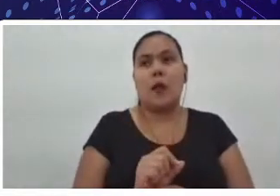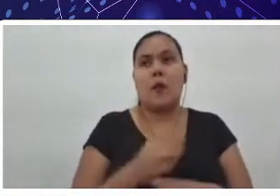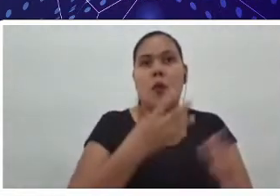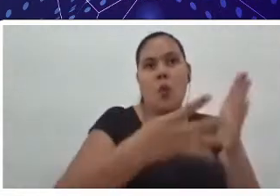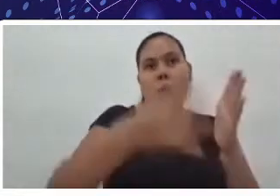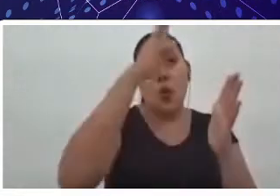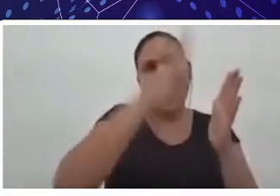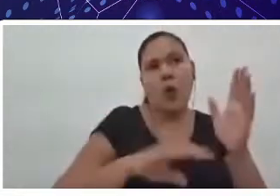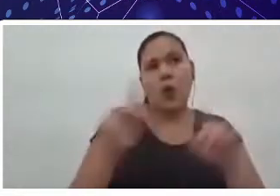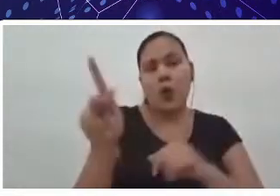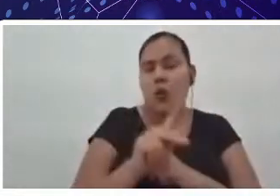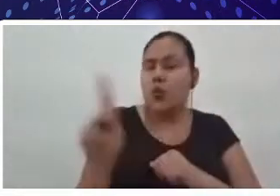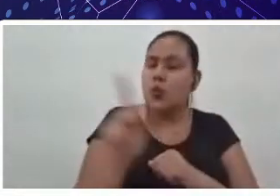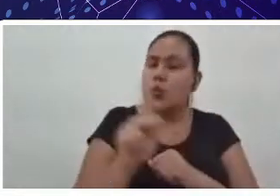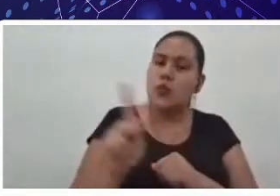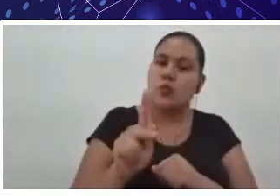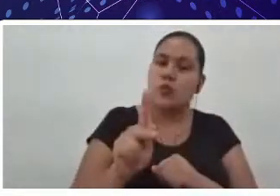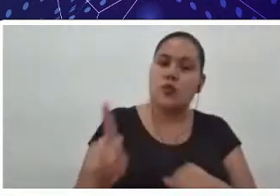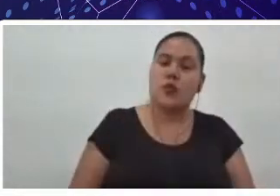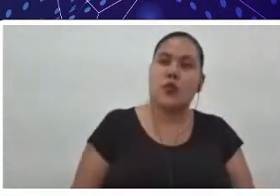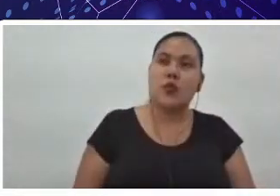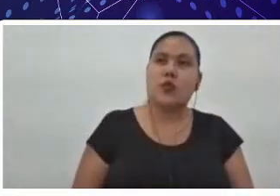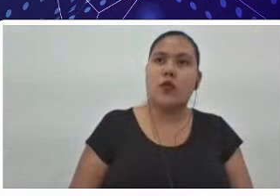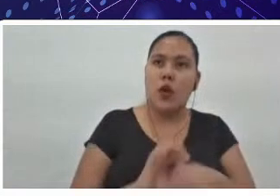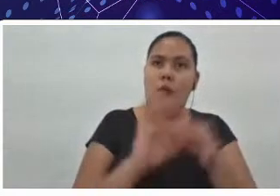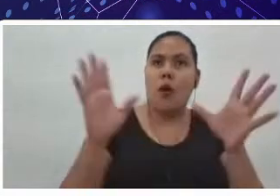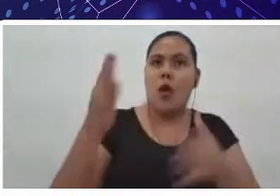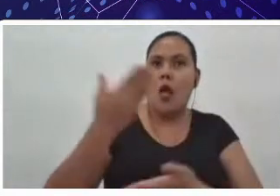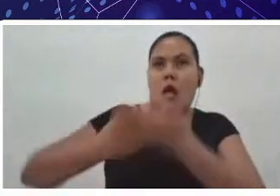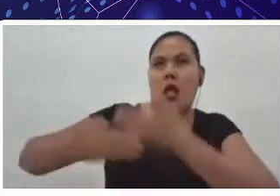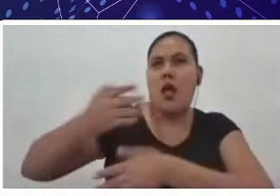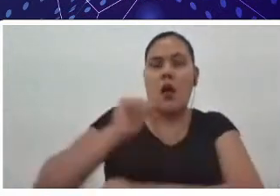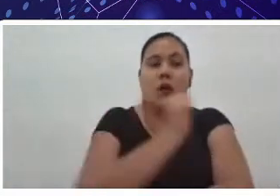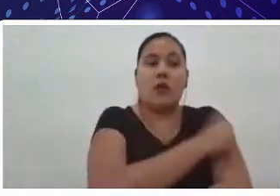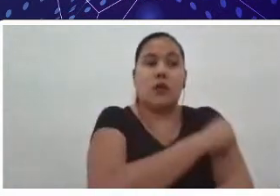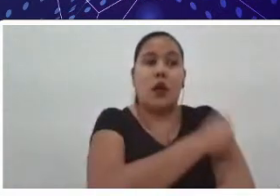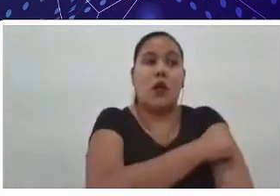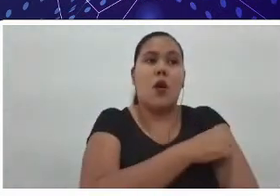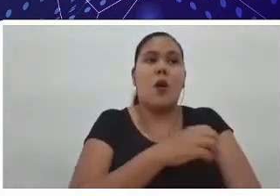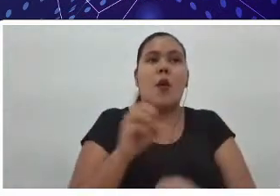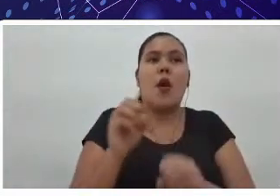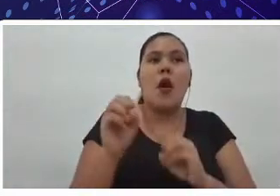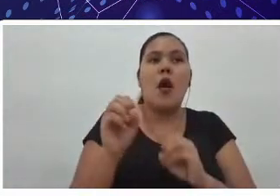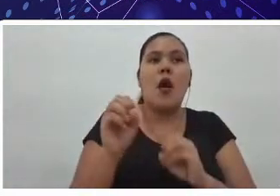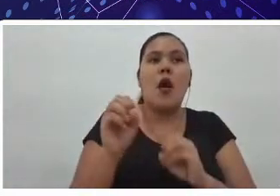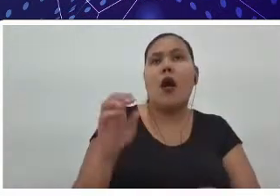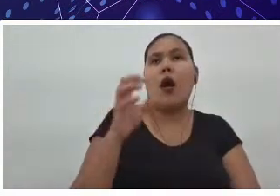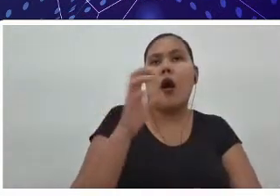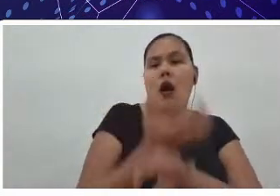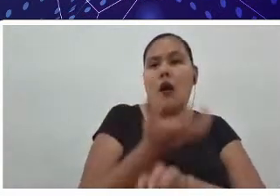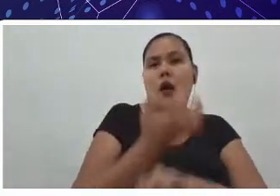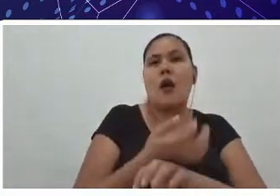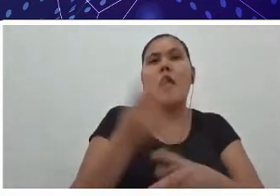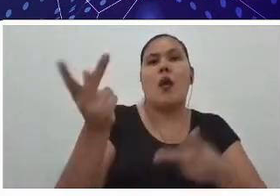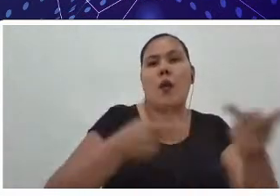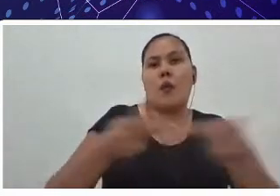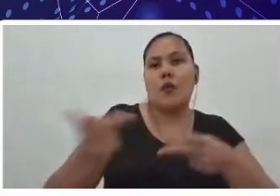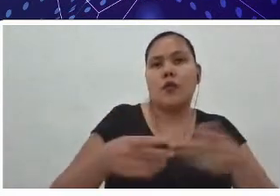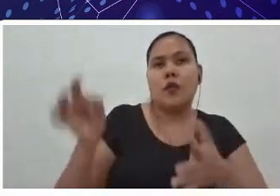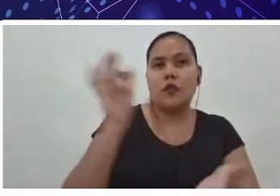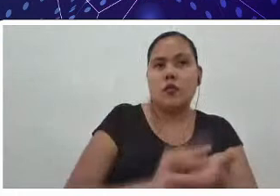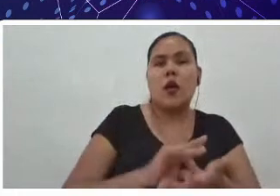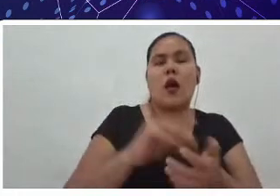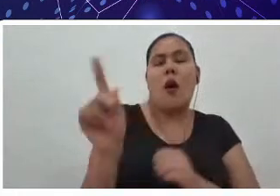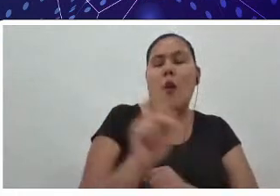disponibilizado para atendimento desses alunos, né, administrarem as disciplinas, pelos projetos que são realizados pelos professores, por toda a